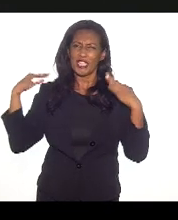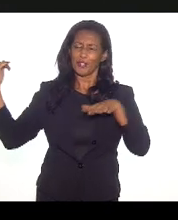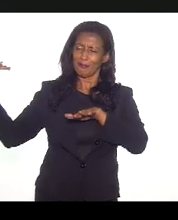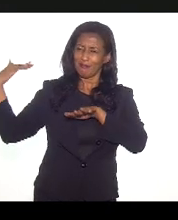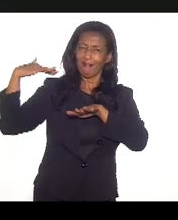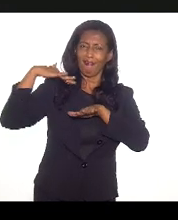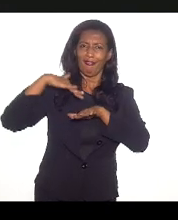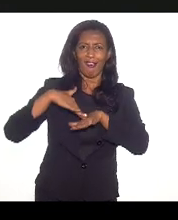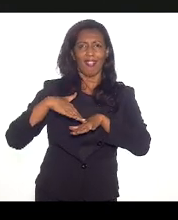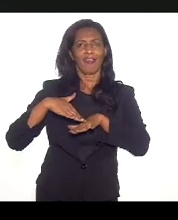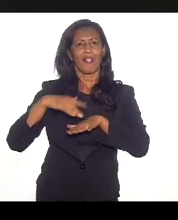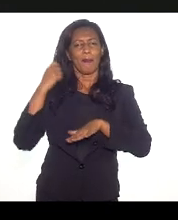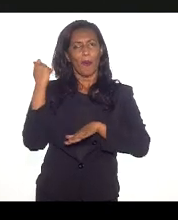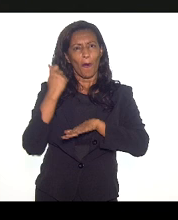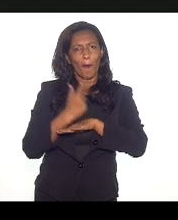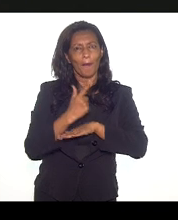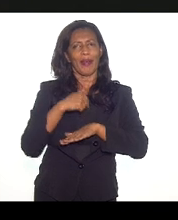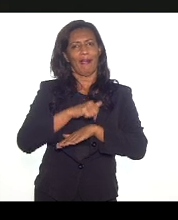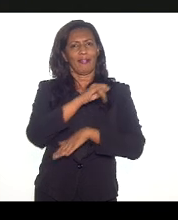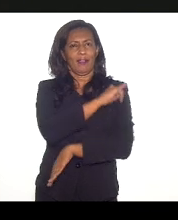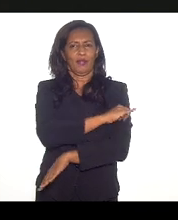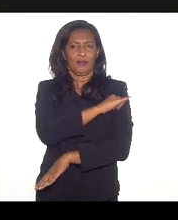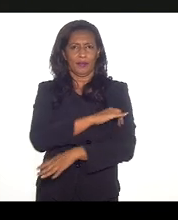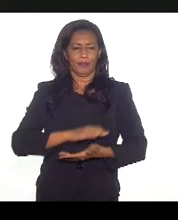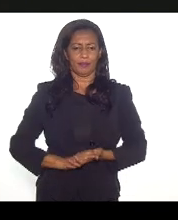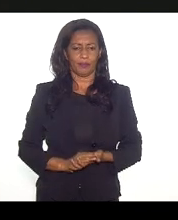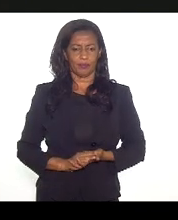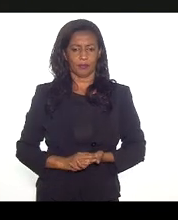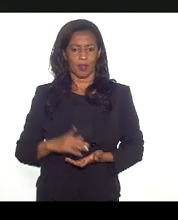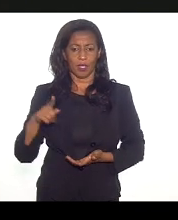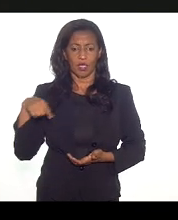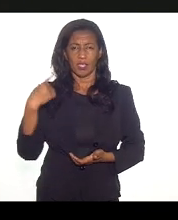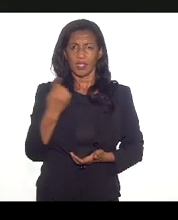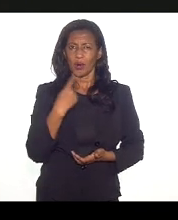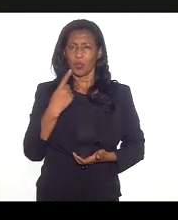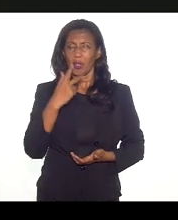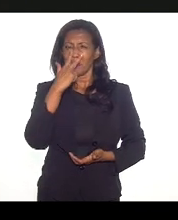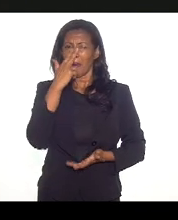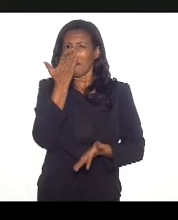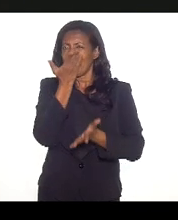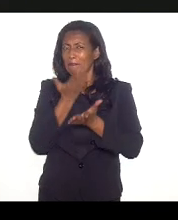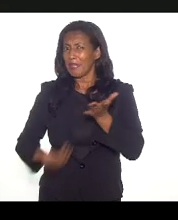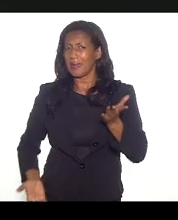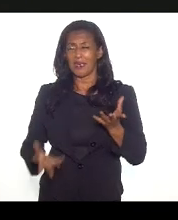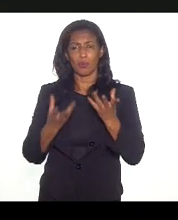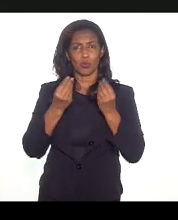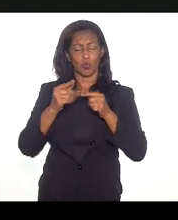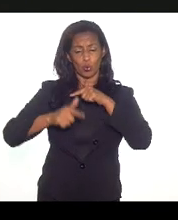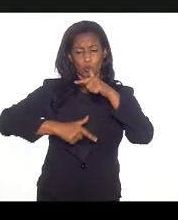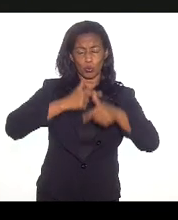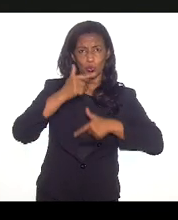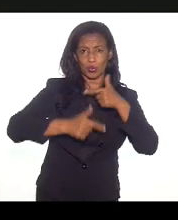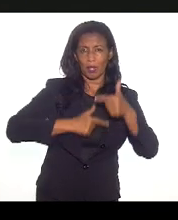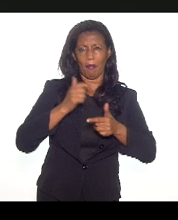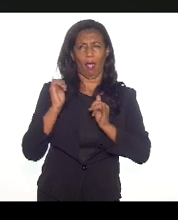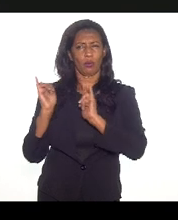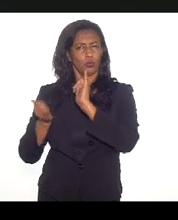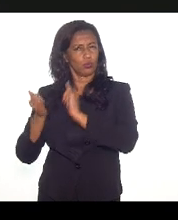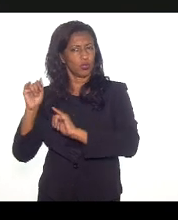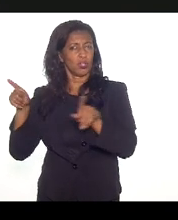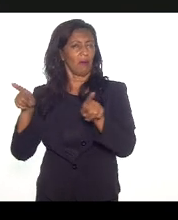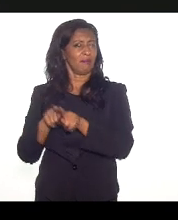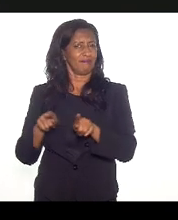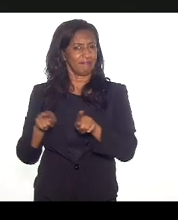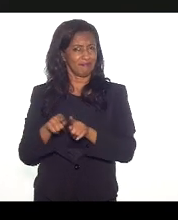que, de fato, quer dizer, PIB, fomos os que mais perdemos participação, emprego industrial também, inclusive